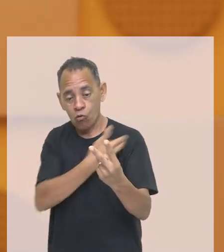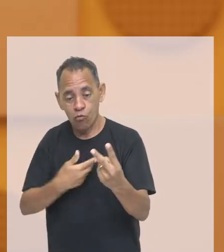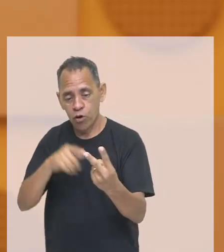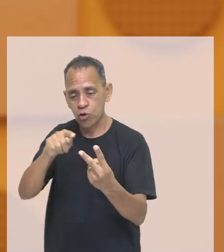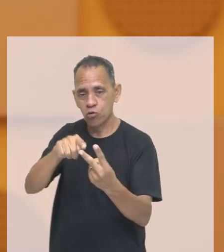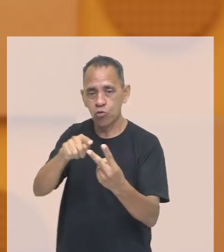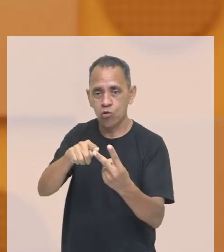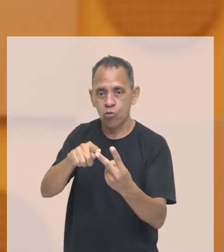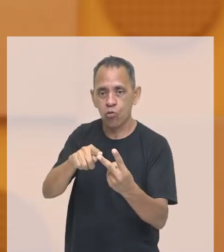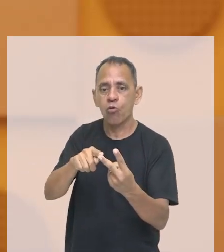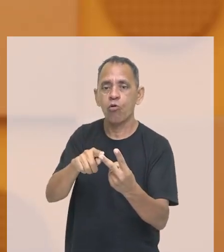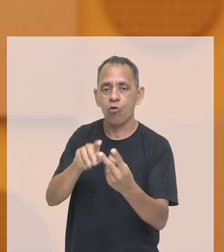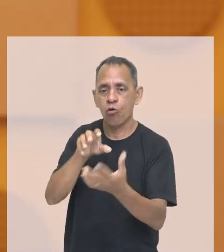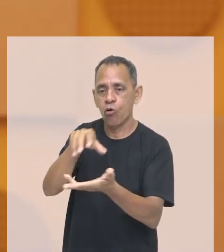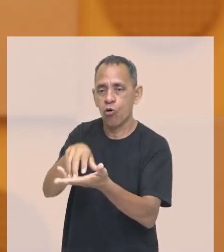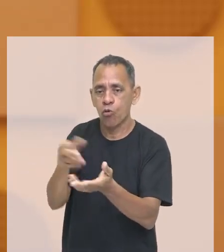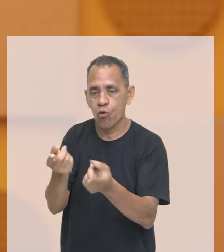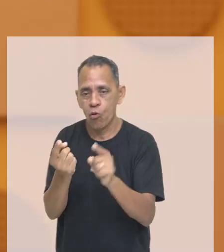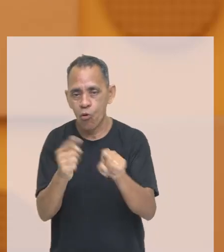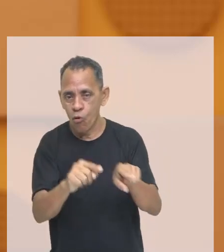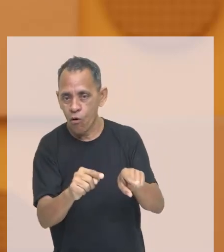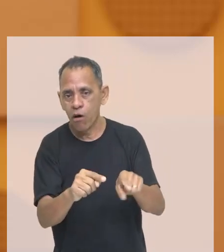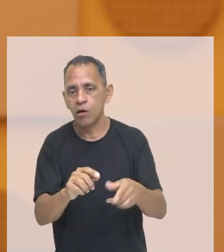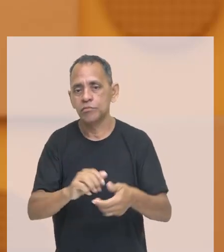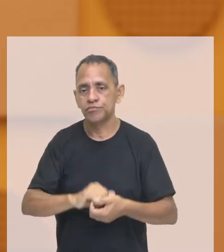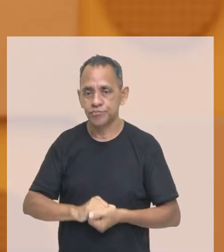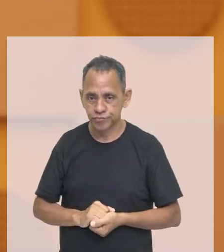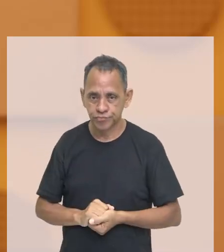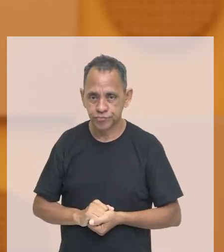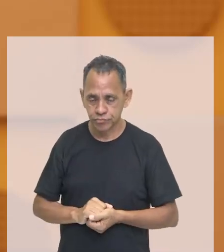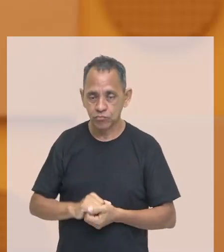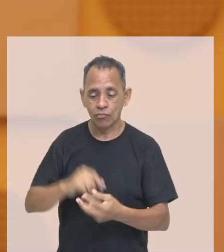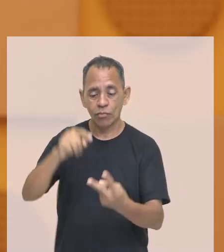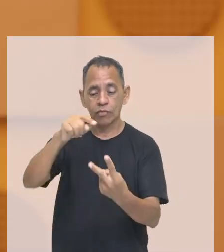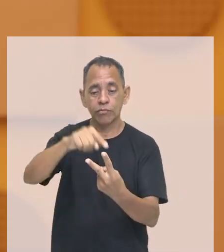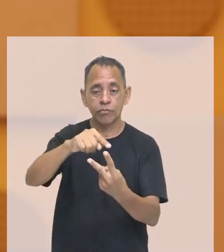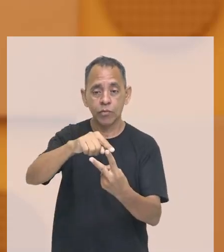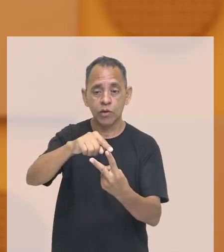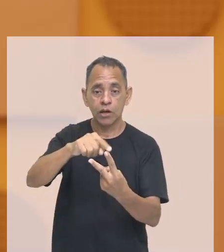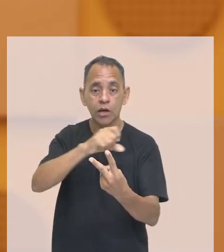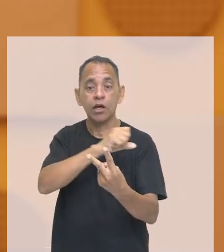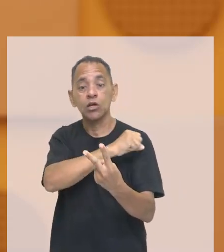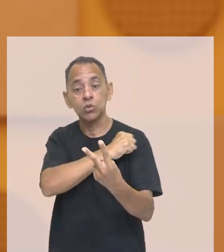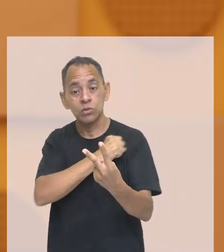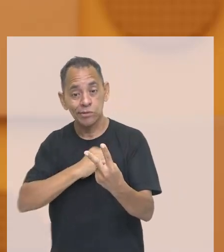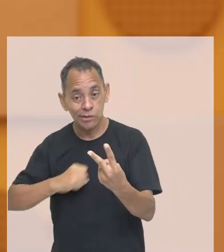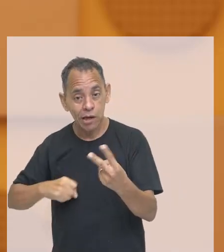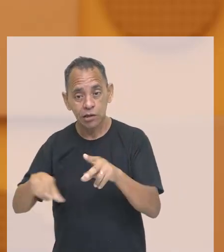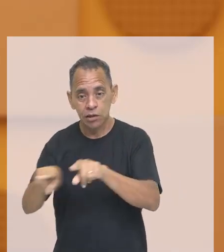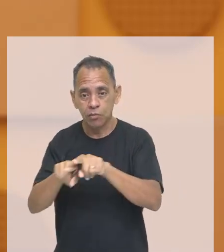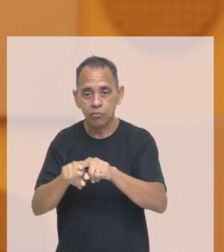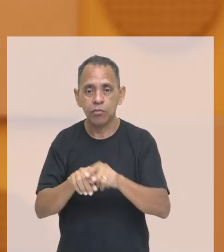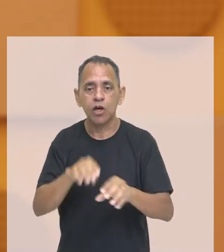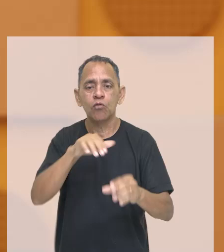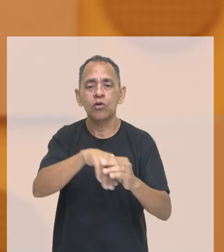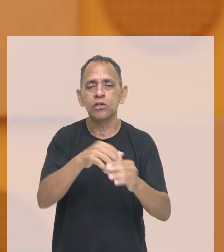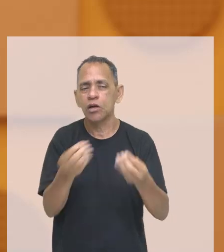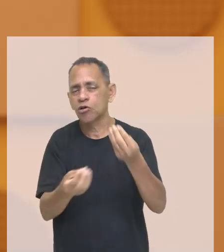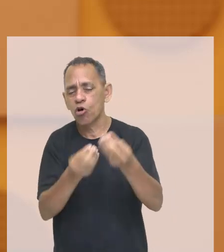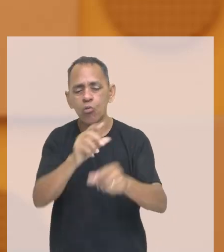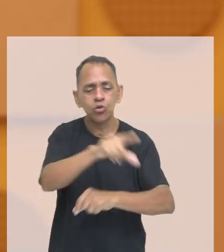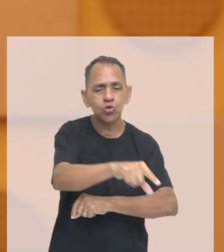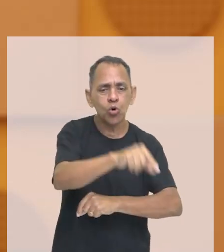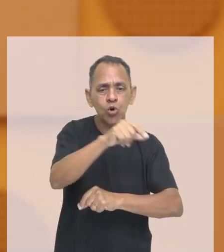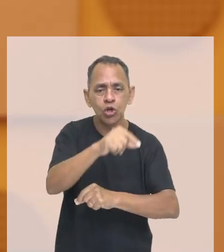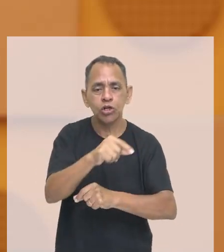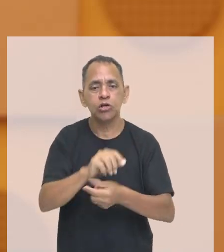sim, de forma indireta, votavam entre eles para eleger um presidente da república que quase sempre